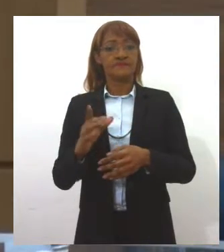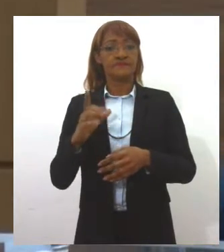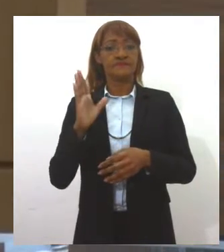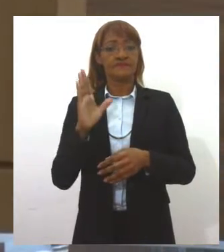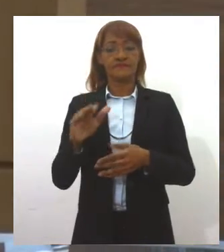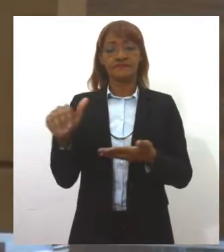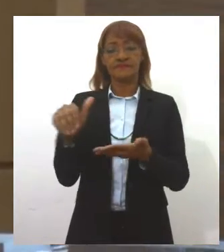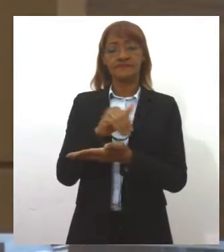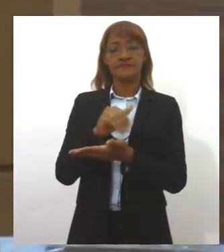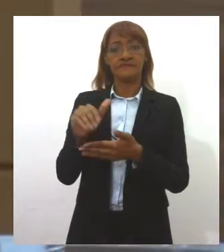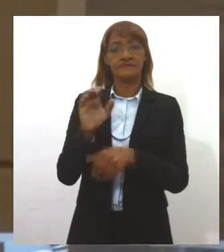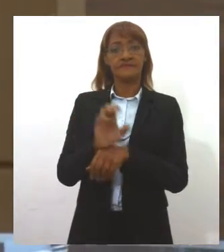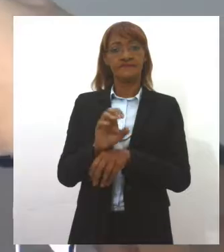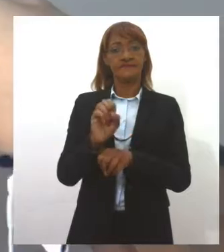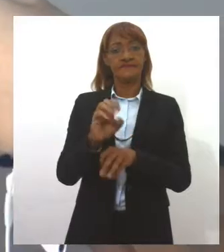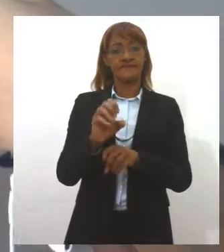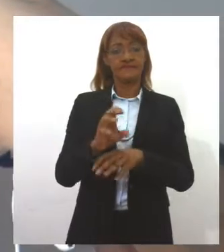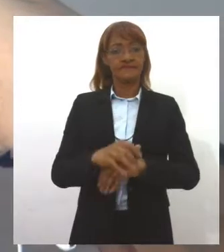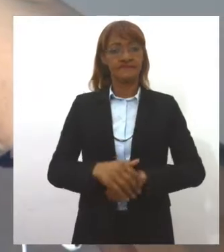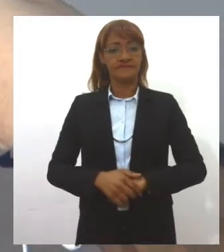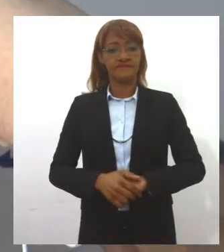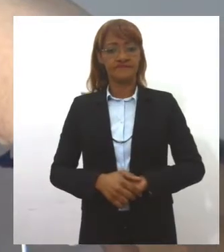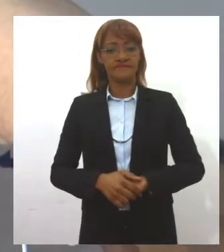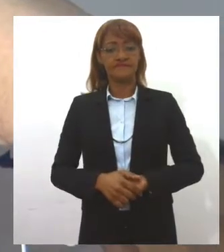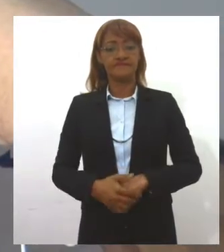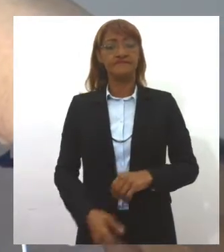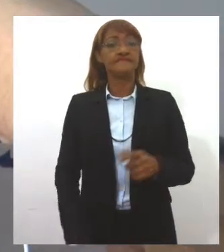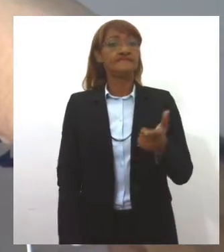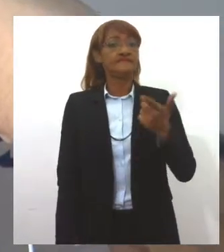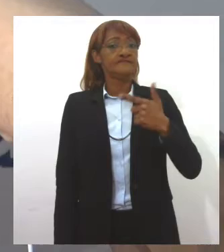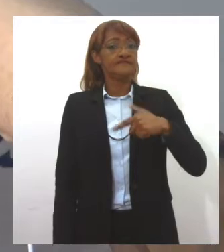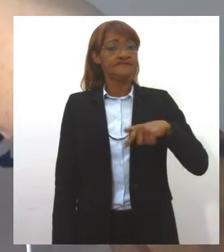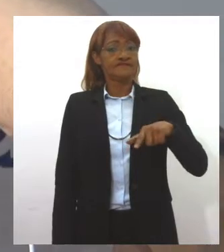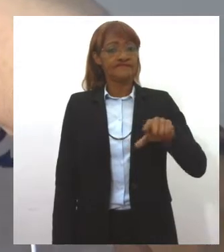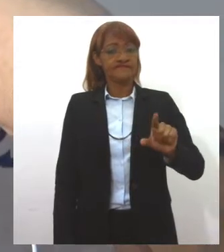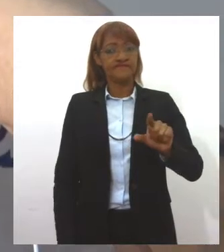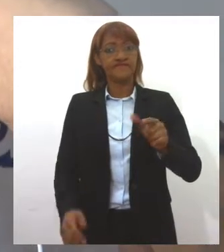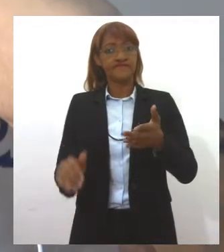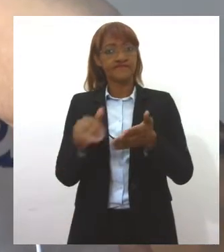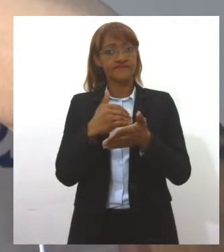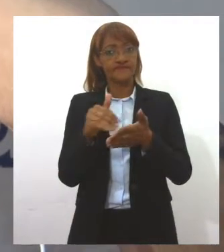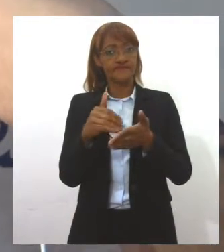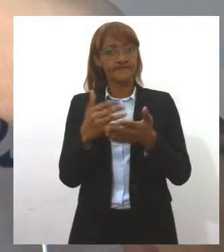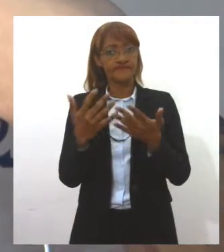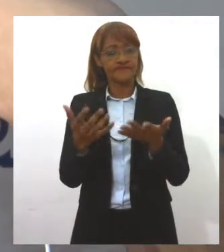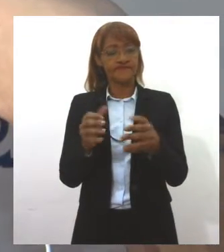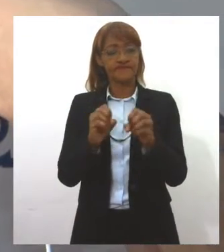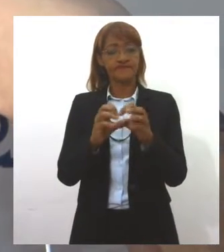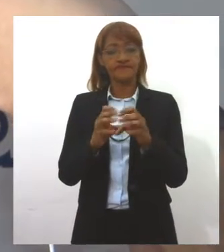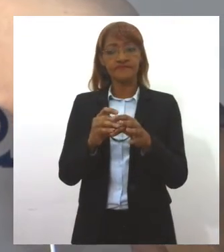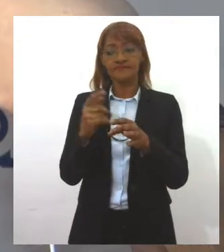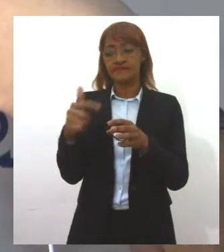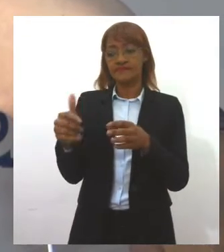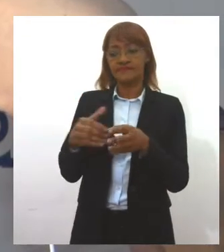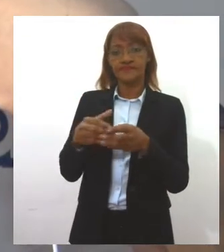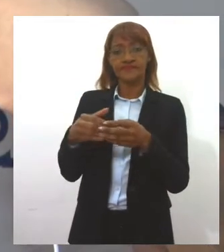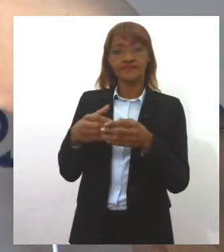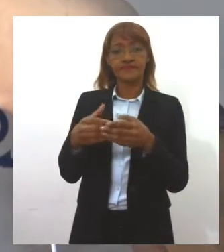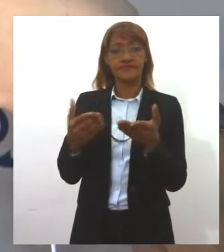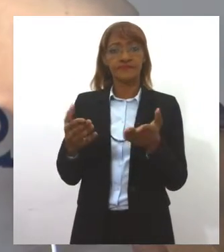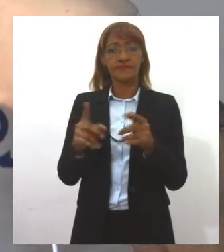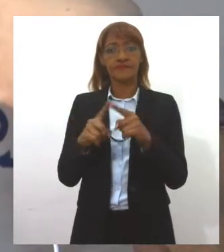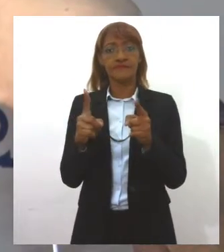Secretaria Estadual de Educação. Mais uma vez, a Secretaria de Estado da Educação, ao invés de abrir um concurso público, abre um processo